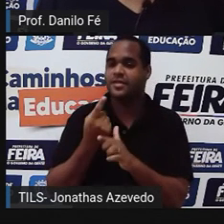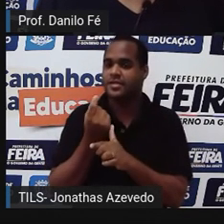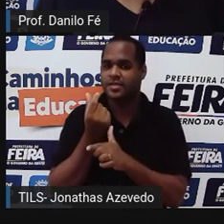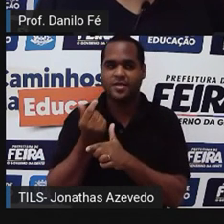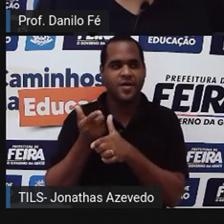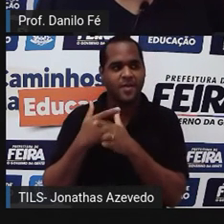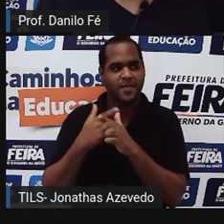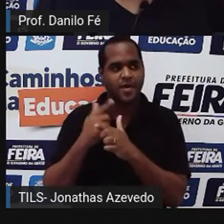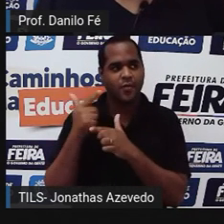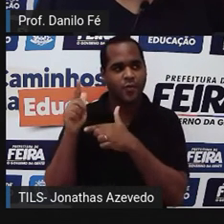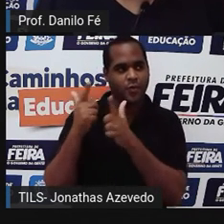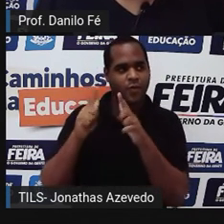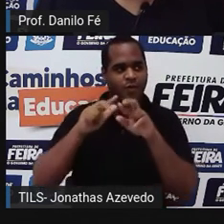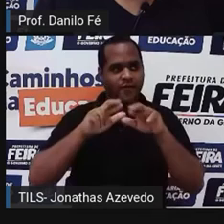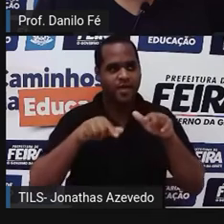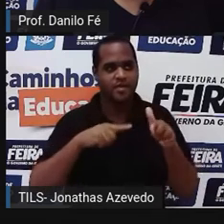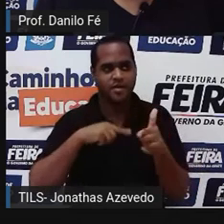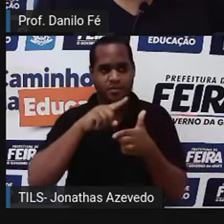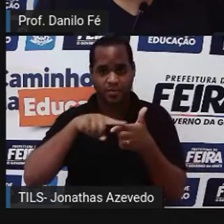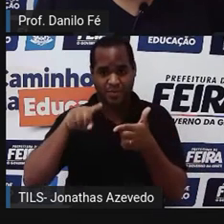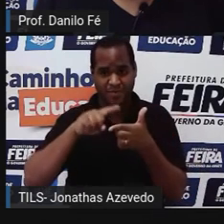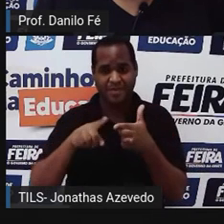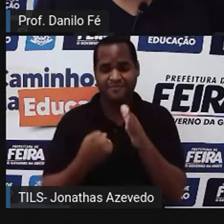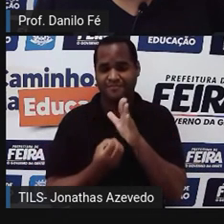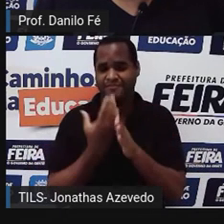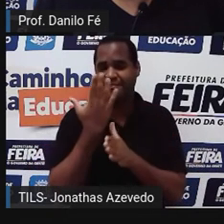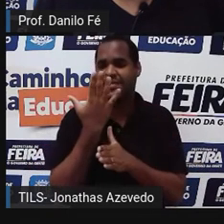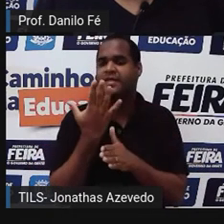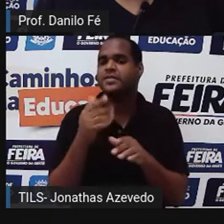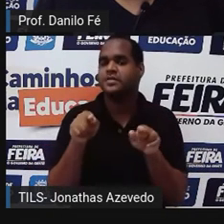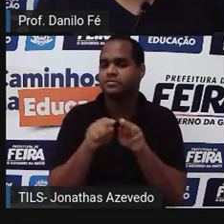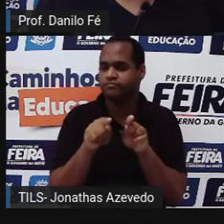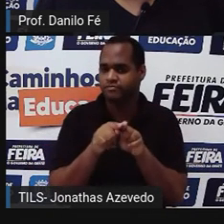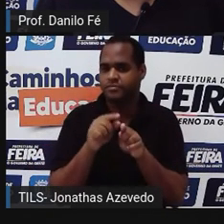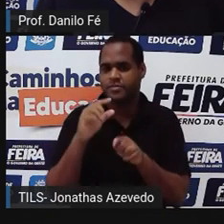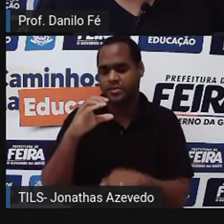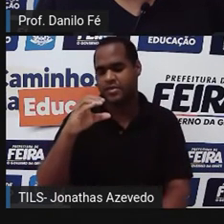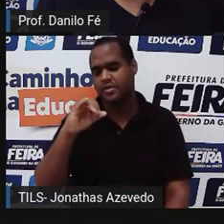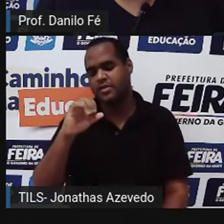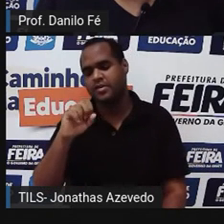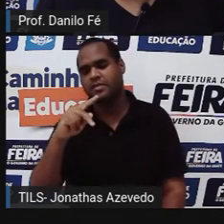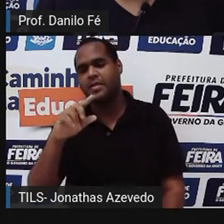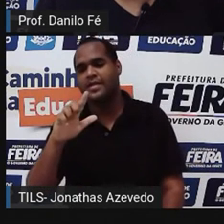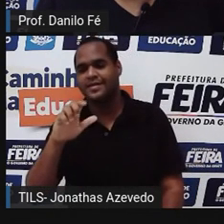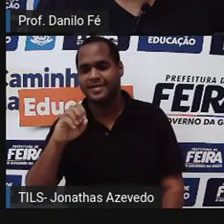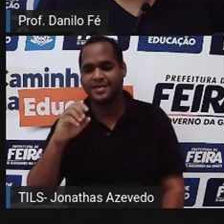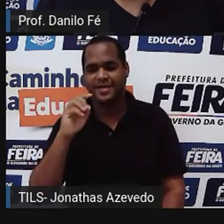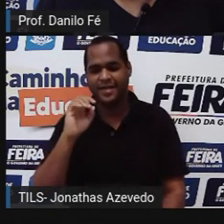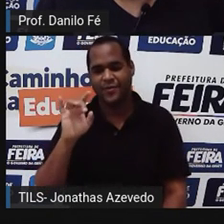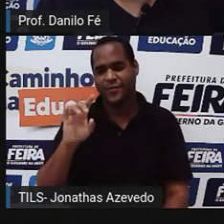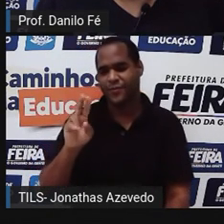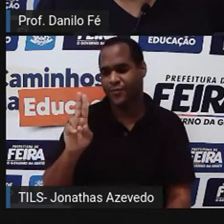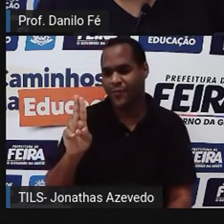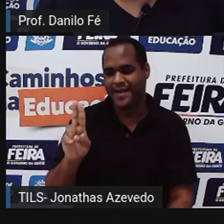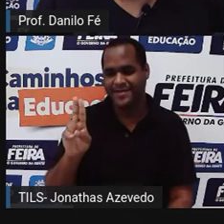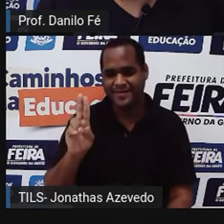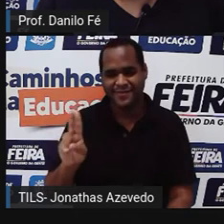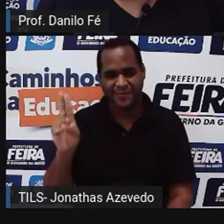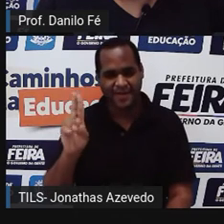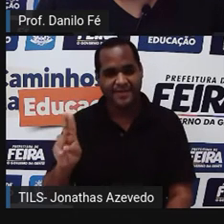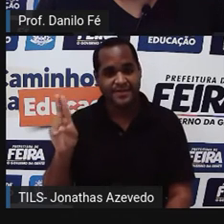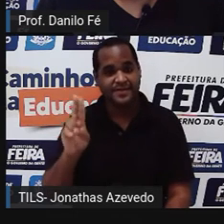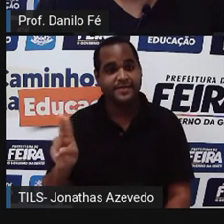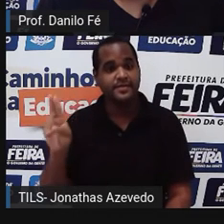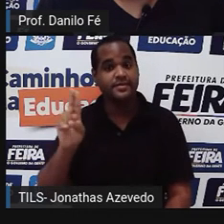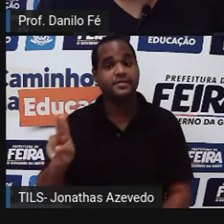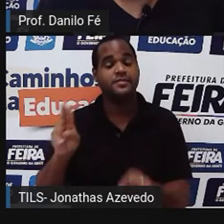Outro problema que aparece, que foi o problema na Cisplatina, Cisplatina é atual Uruguai, que por conta de questões